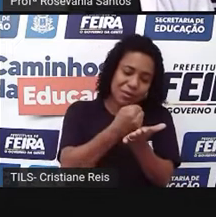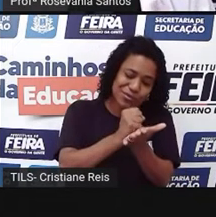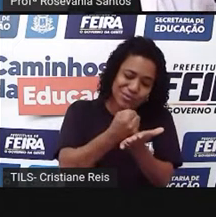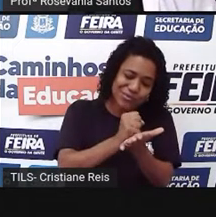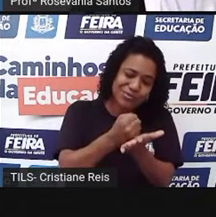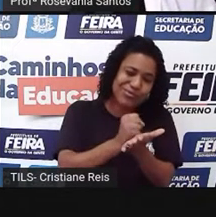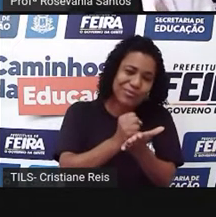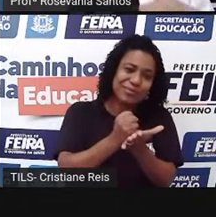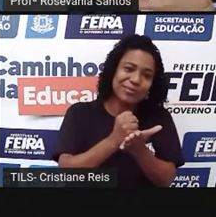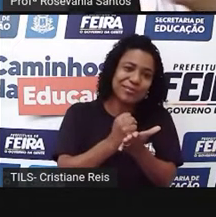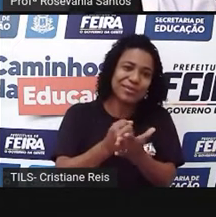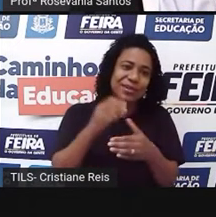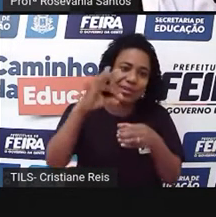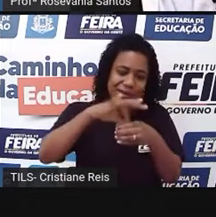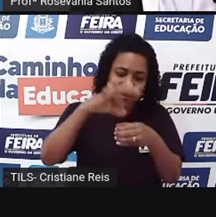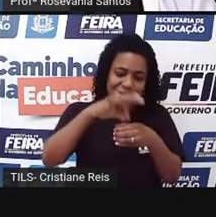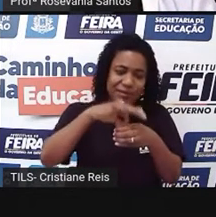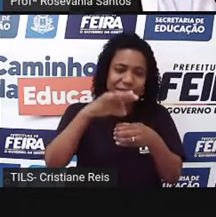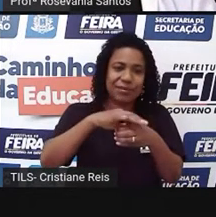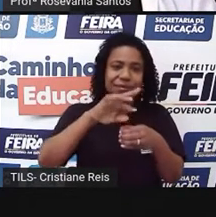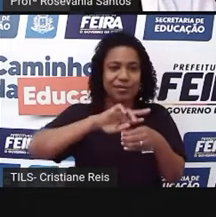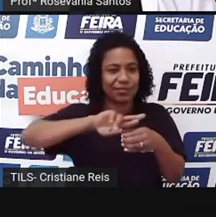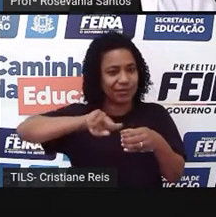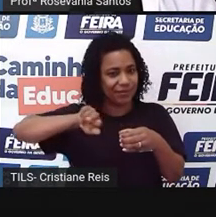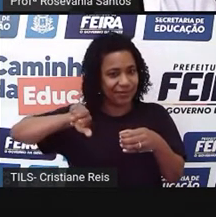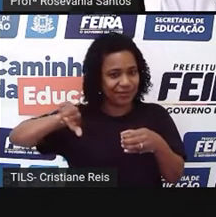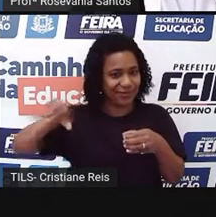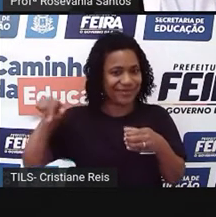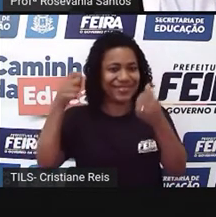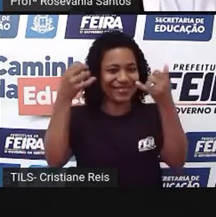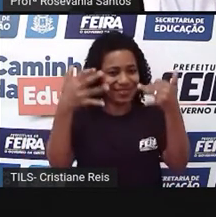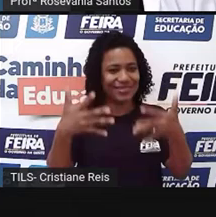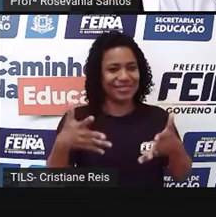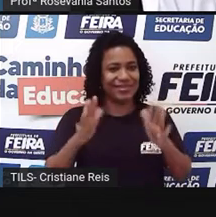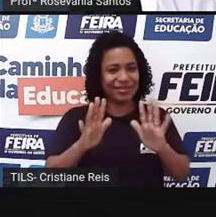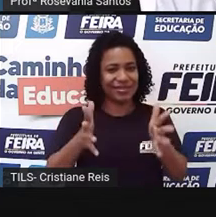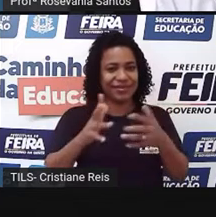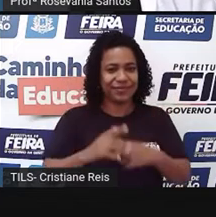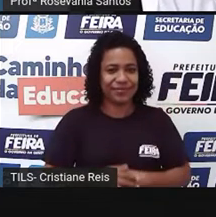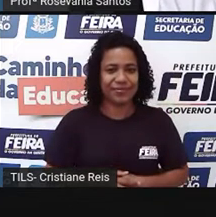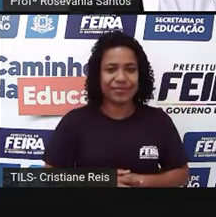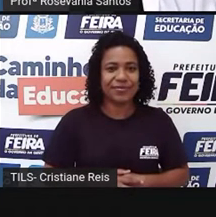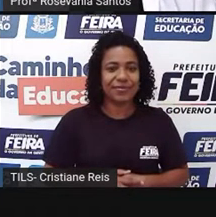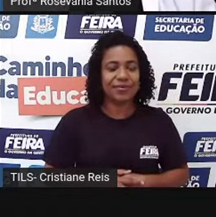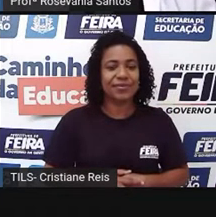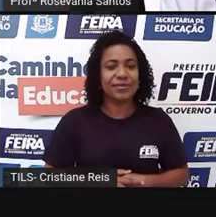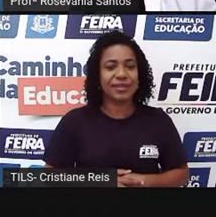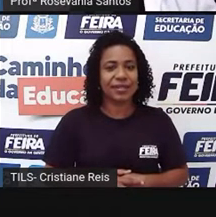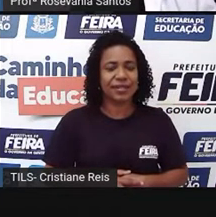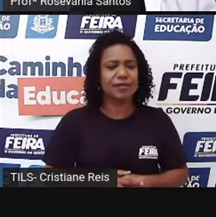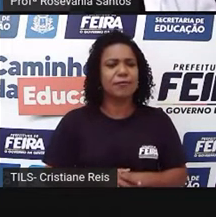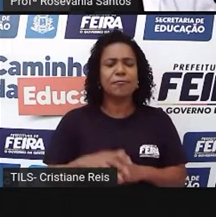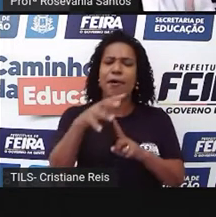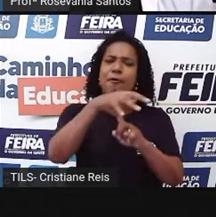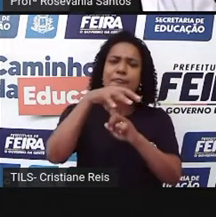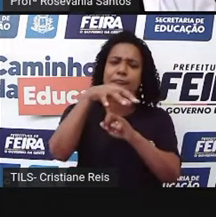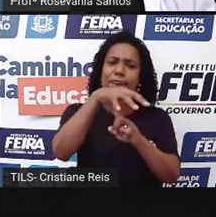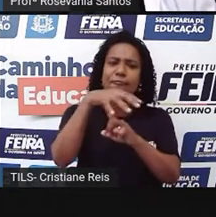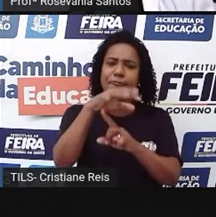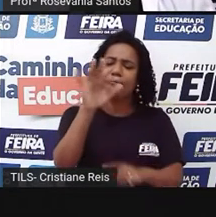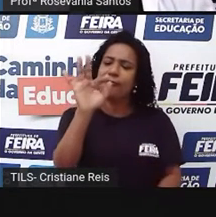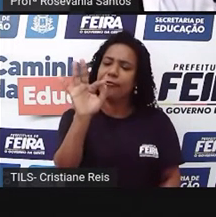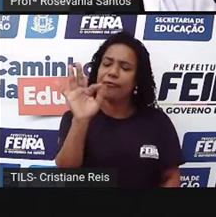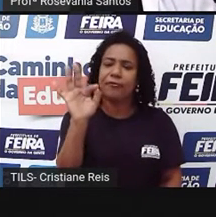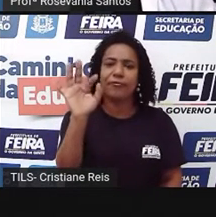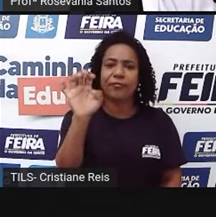ora como a utilização de versos, como vocês perceberam. Bom, feira, essa palavra feira, qual a origem,